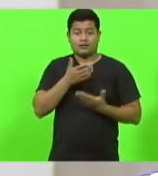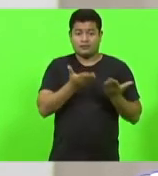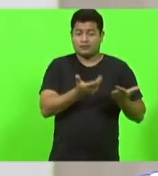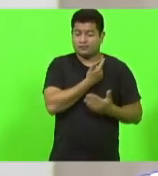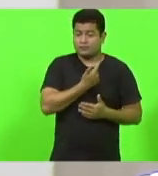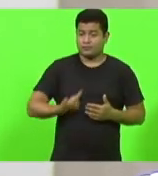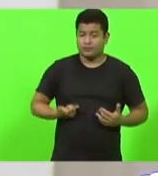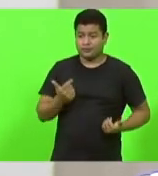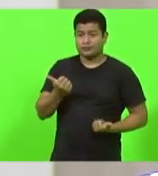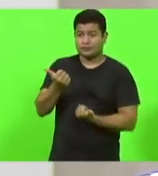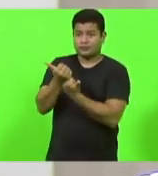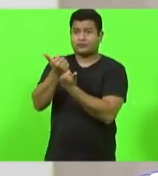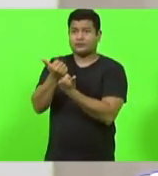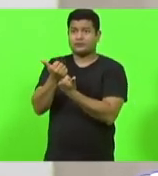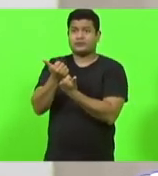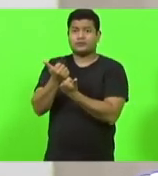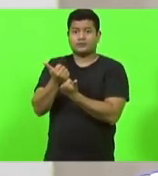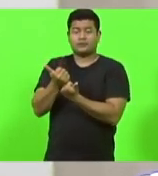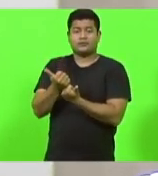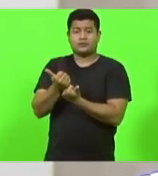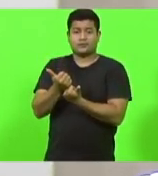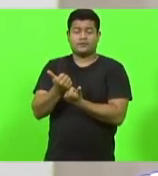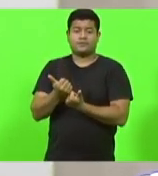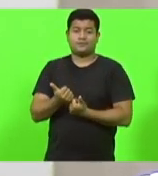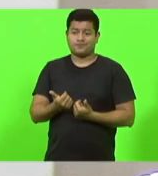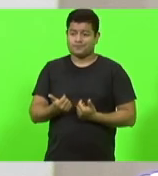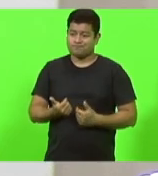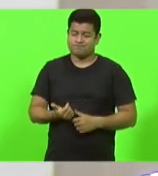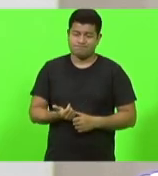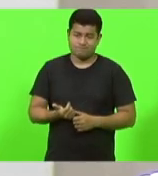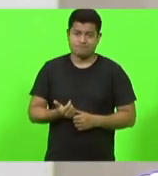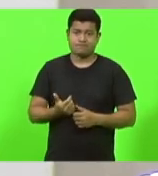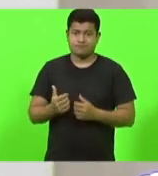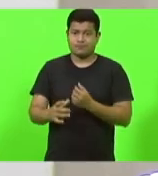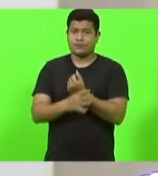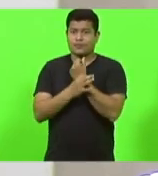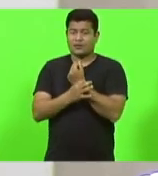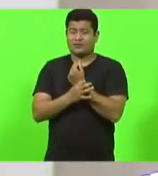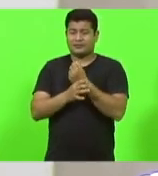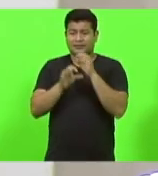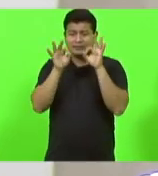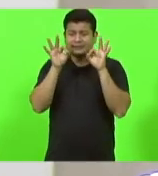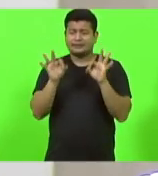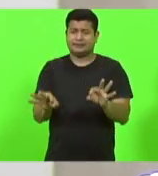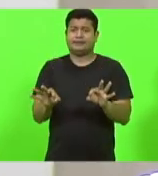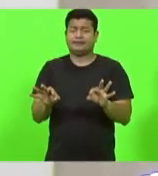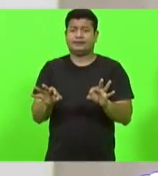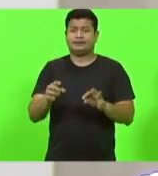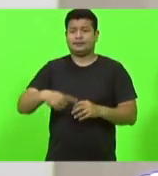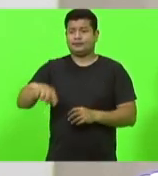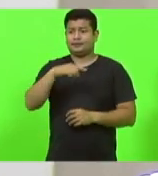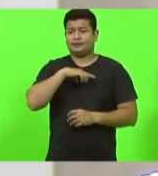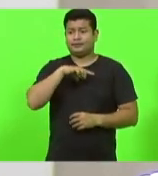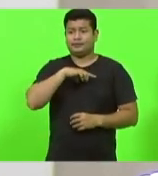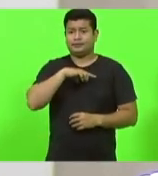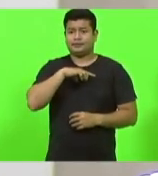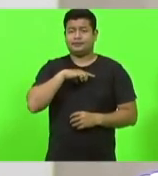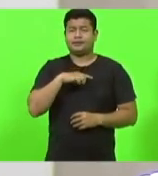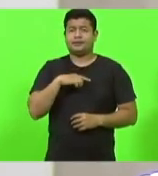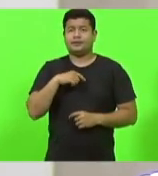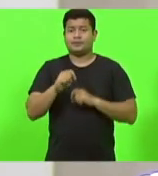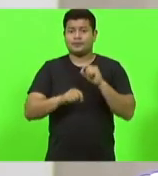eu digo do ente público, com toda a segurança e certeza, nós teremos uma